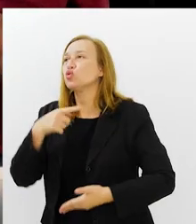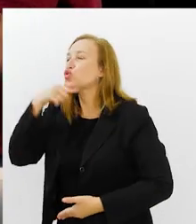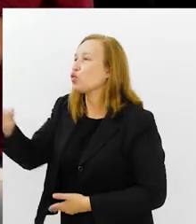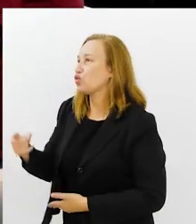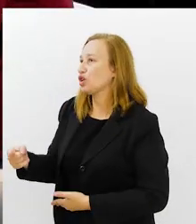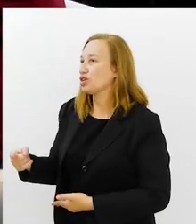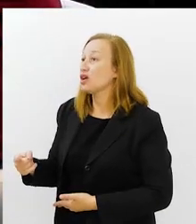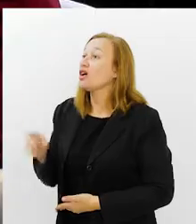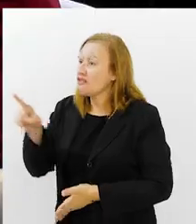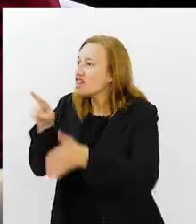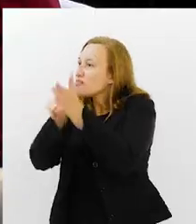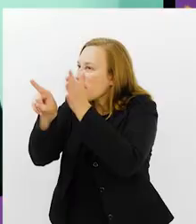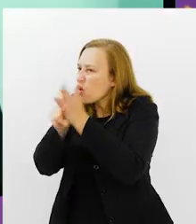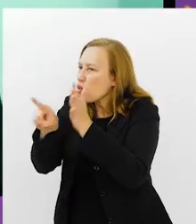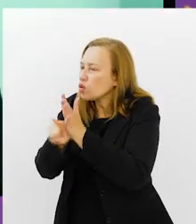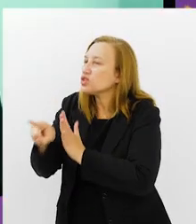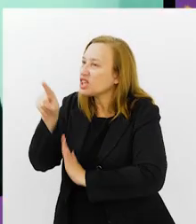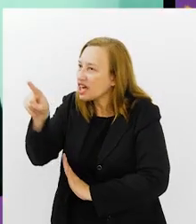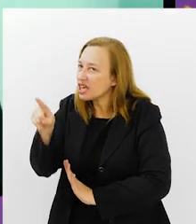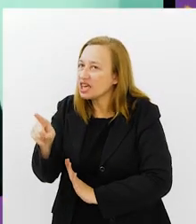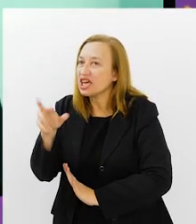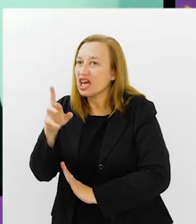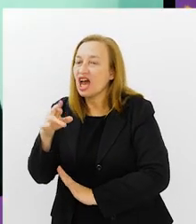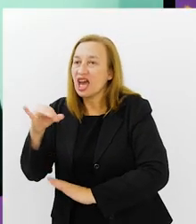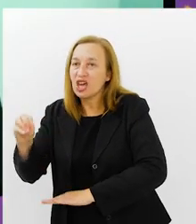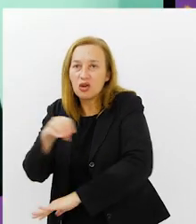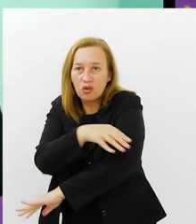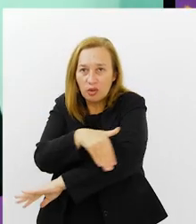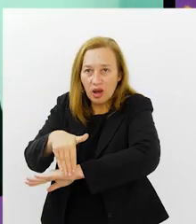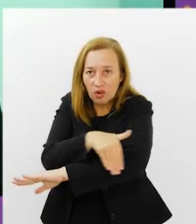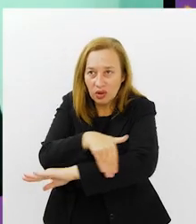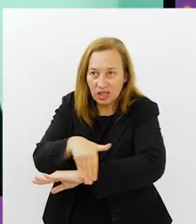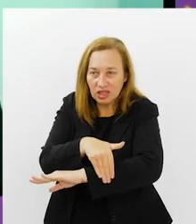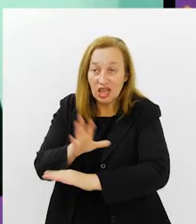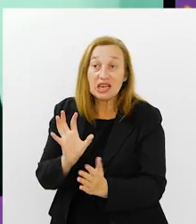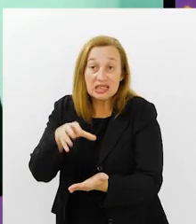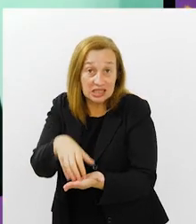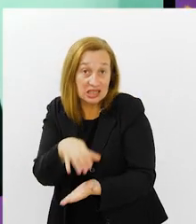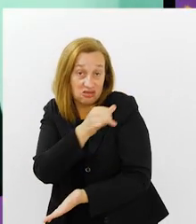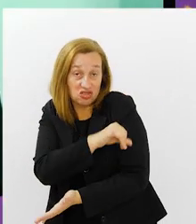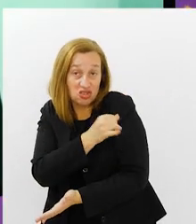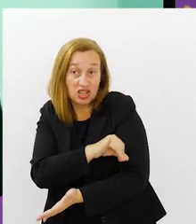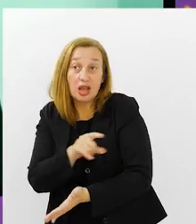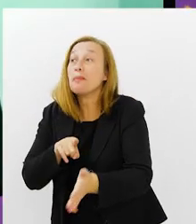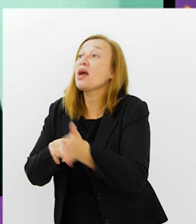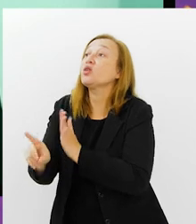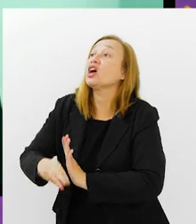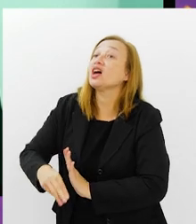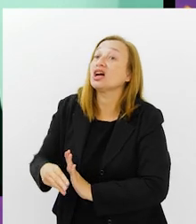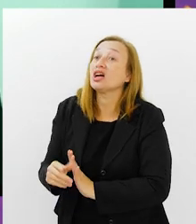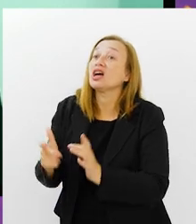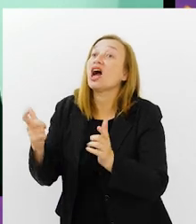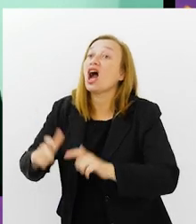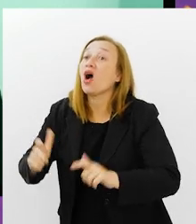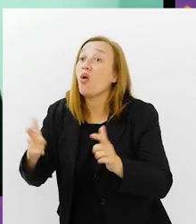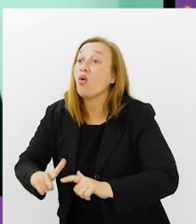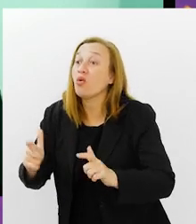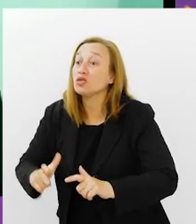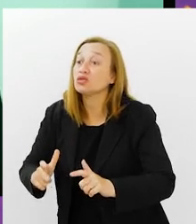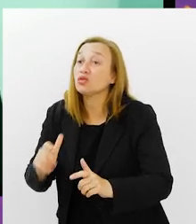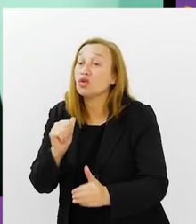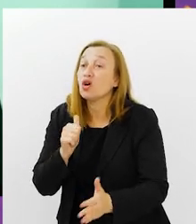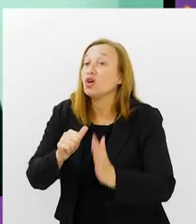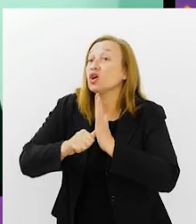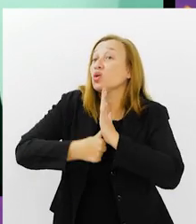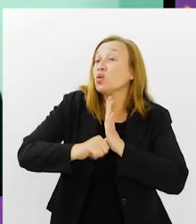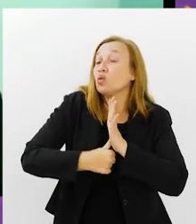Eu duvido, Rui. Faz uma enquete aí na Rio Branco, no centro da cidade do Rio de Janeiro, e pergunta. Aonde